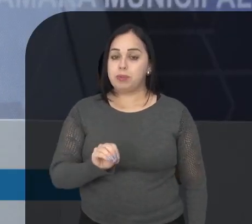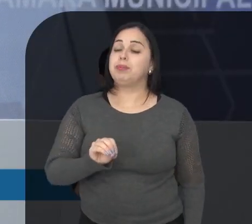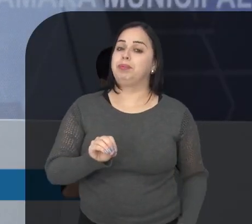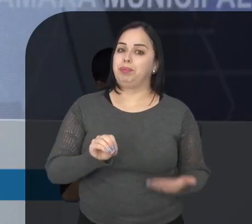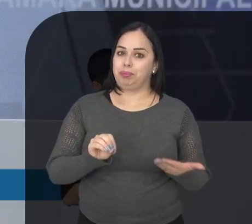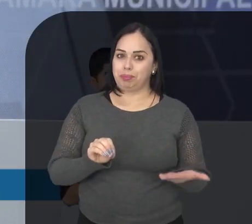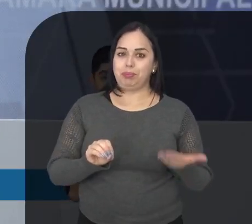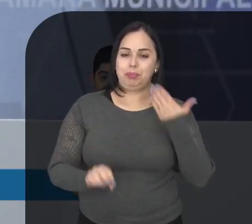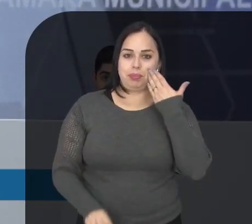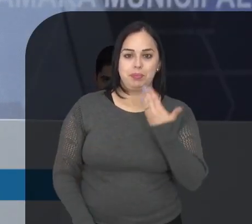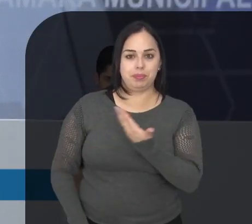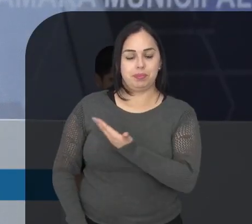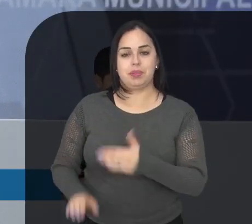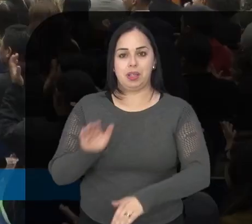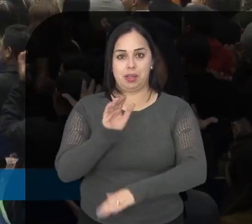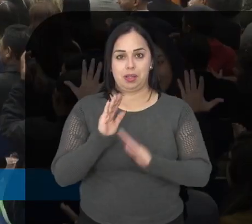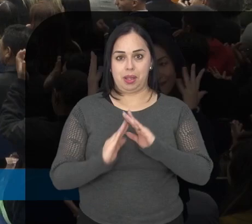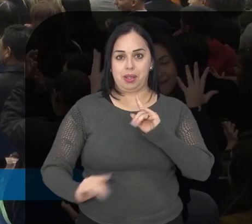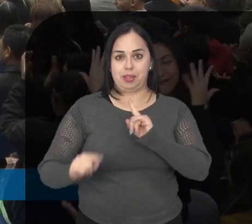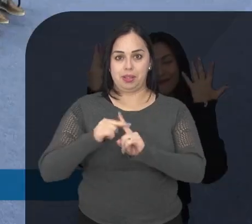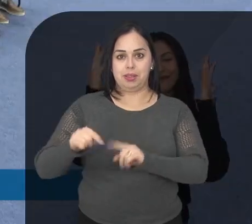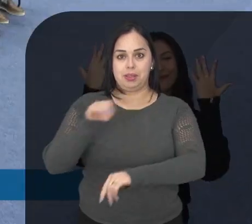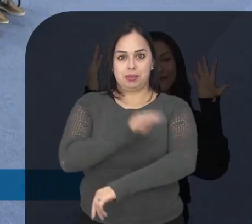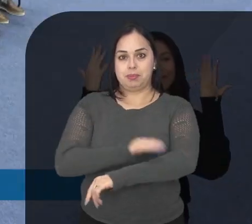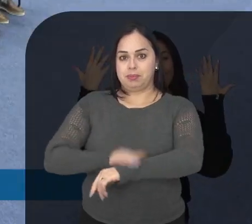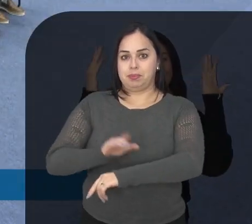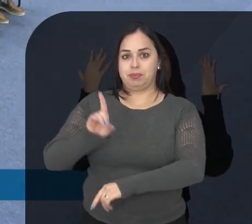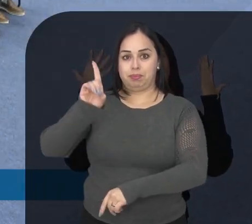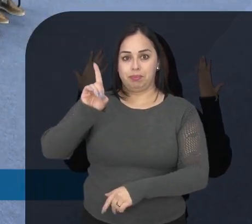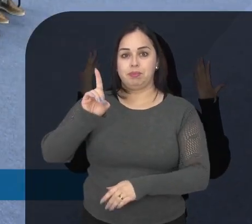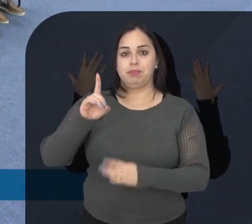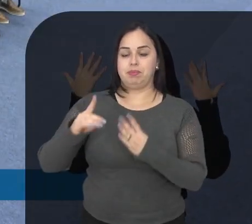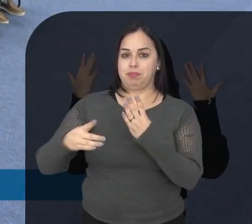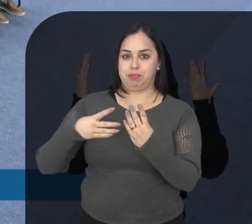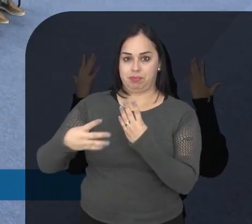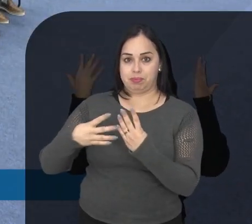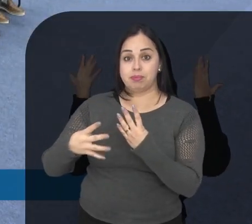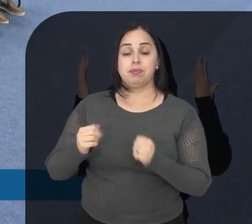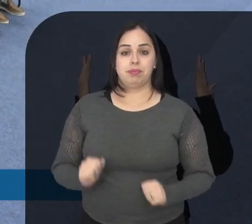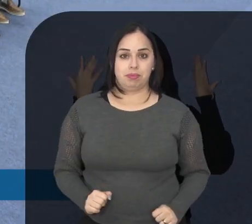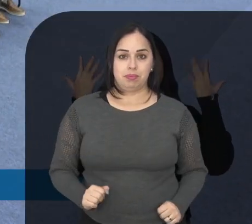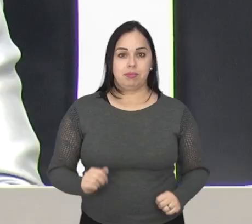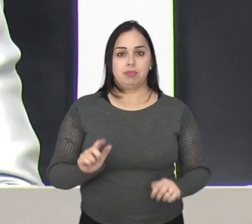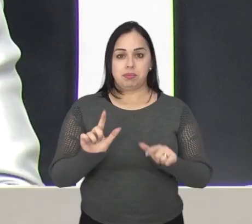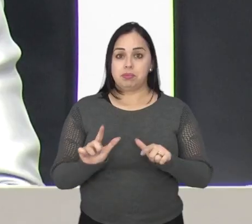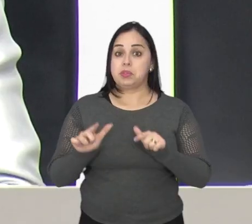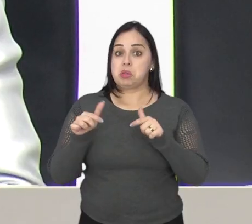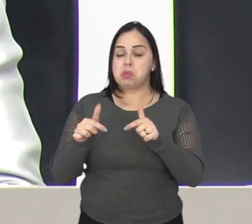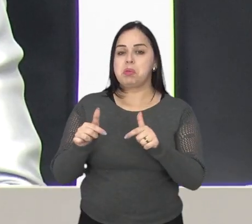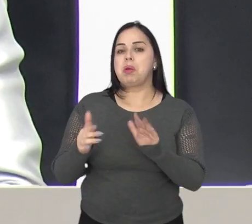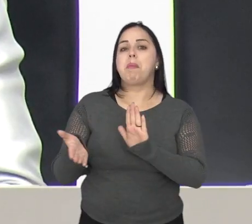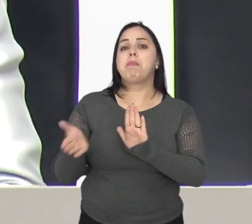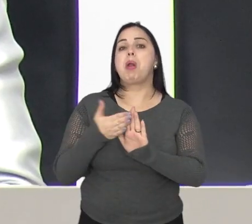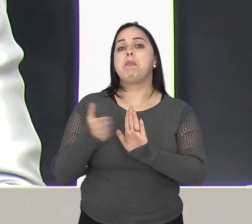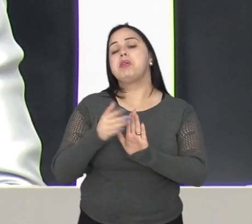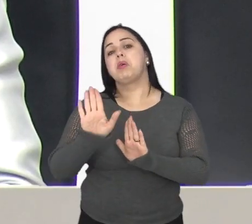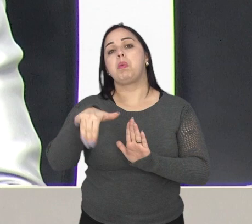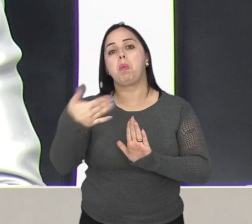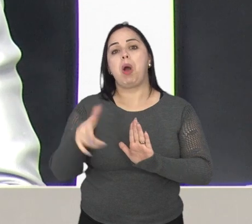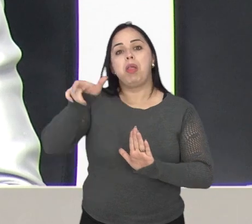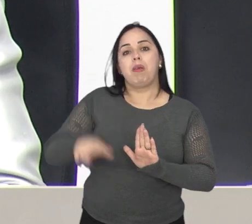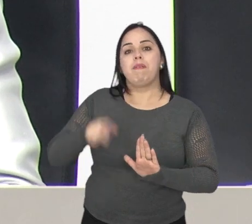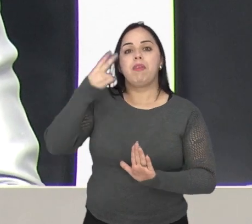Calixto Vasconcelos Neto, da Igreja Adbrás de São José dos Campos. A iniciativa foi